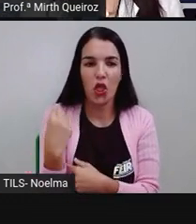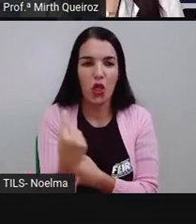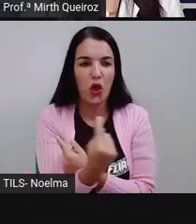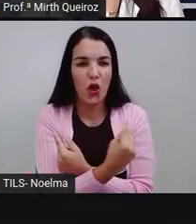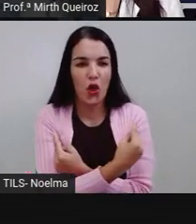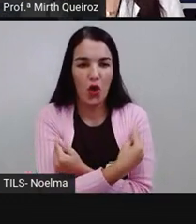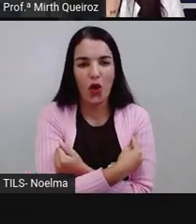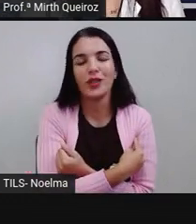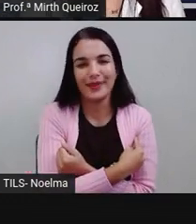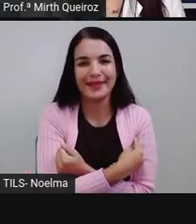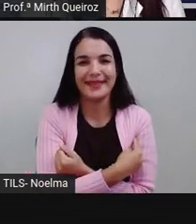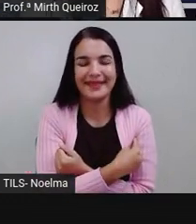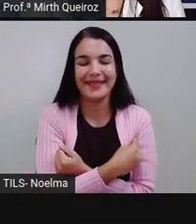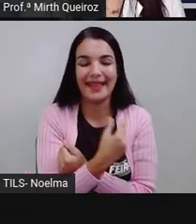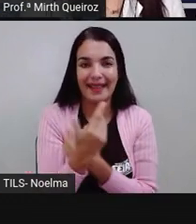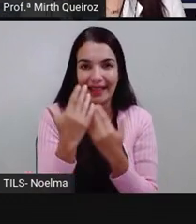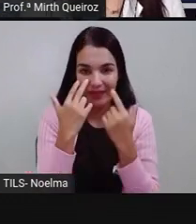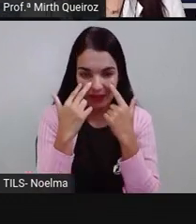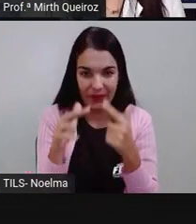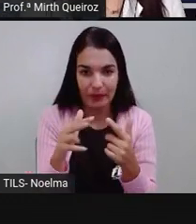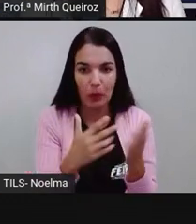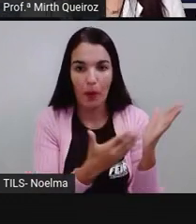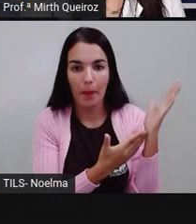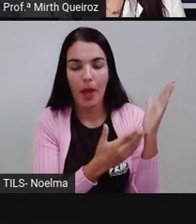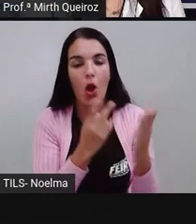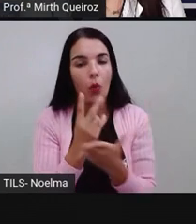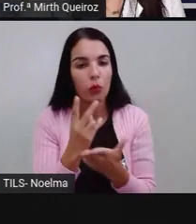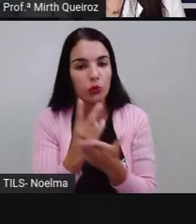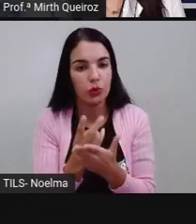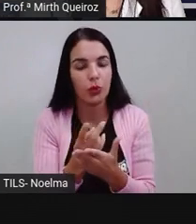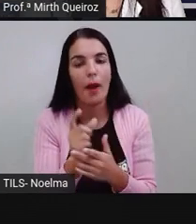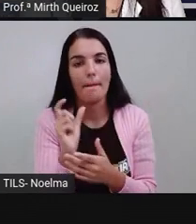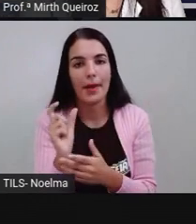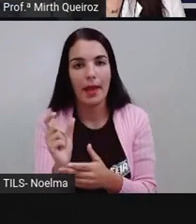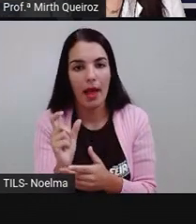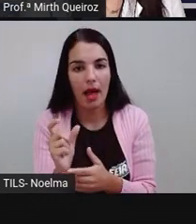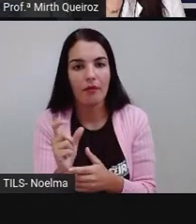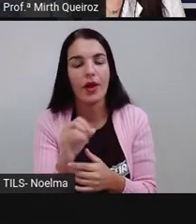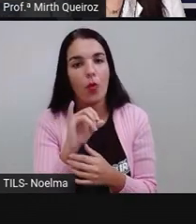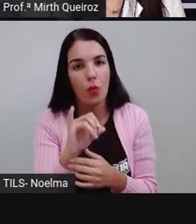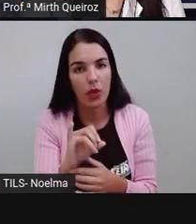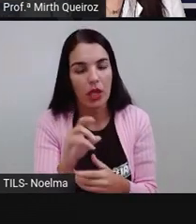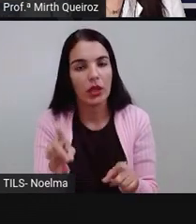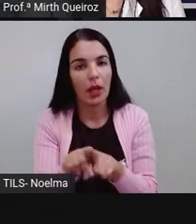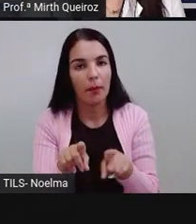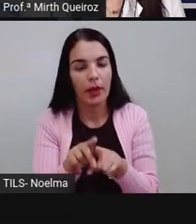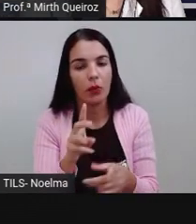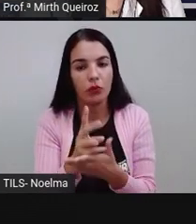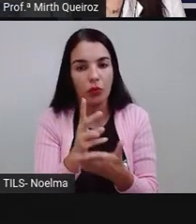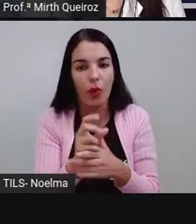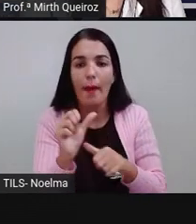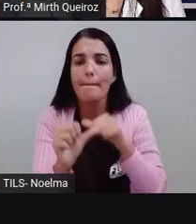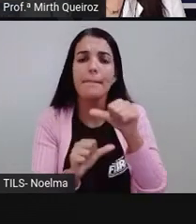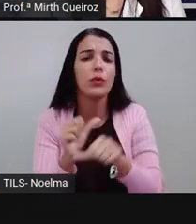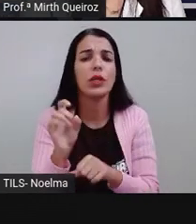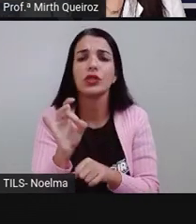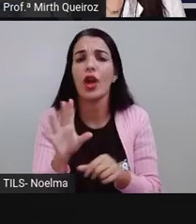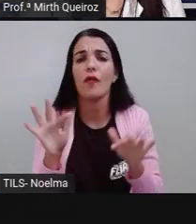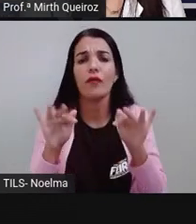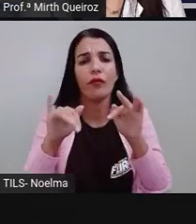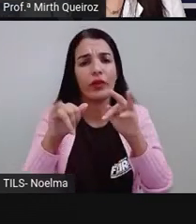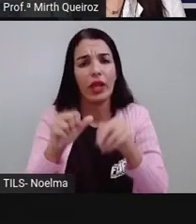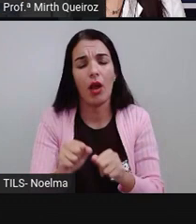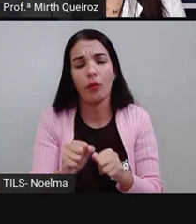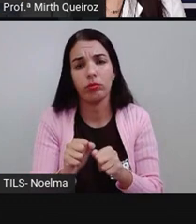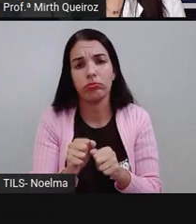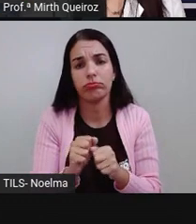Nós partiremos. Fica aí, permanece o parte. O I, que é a vogal temática. E a gente troca